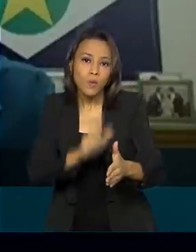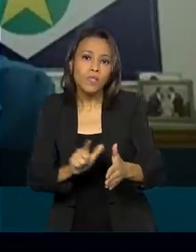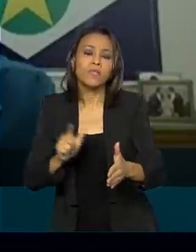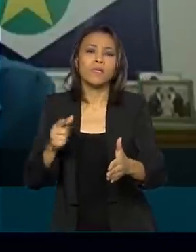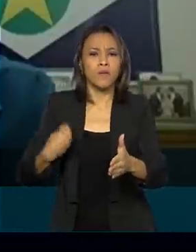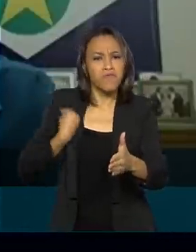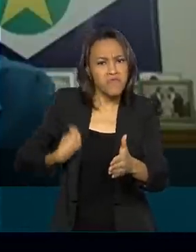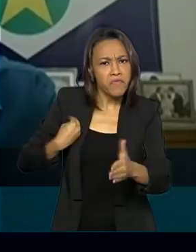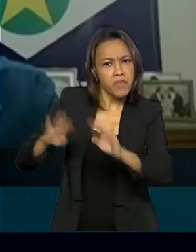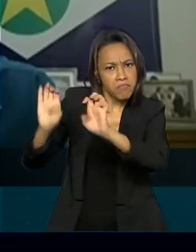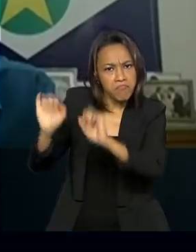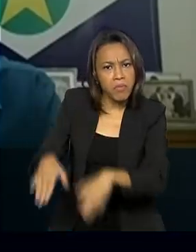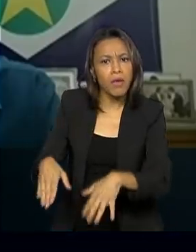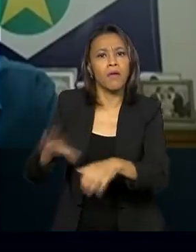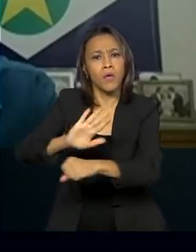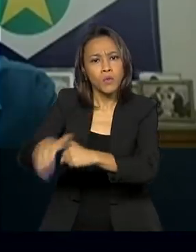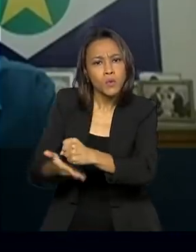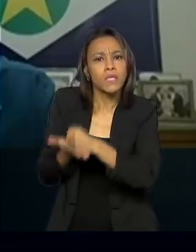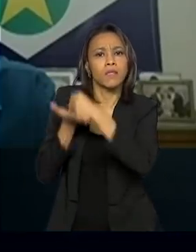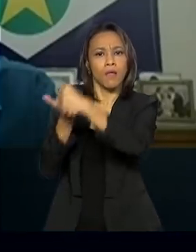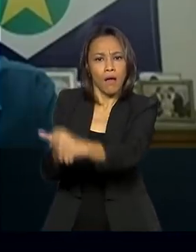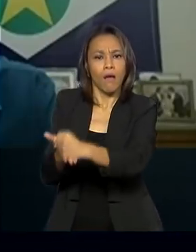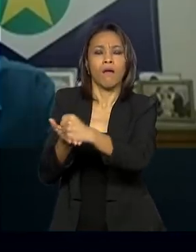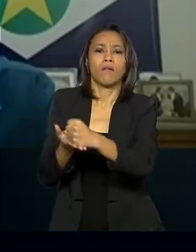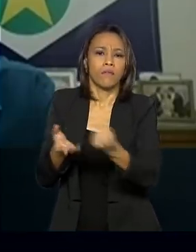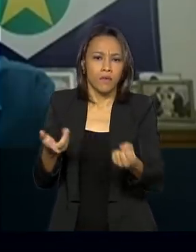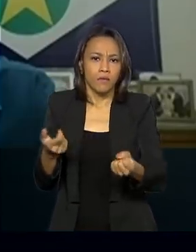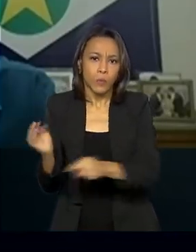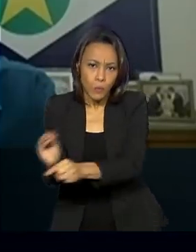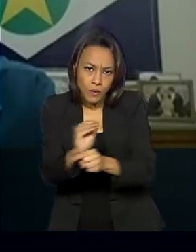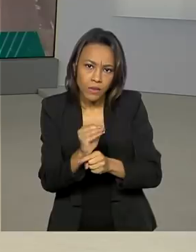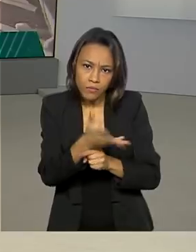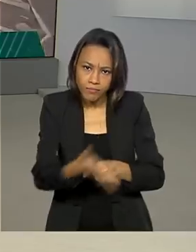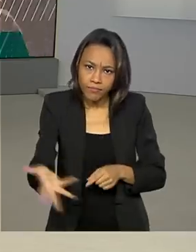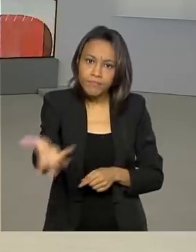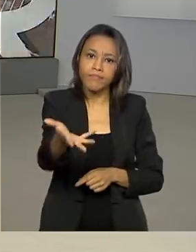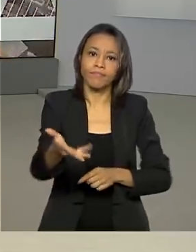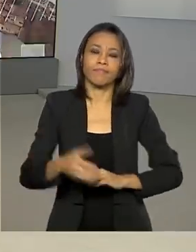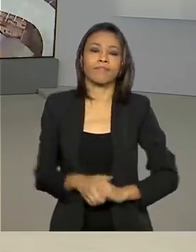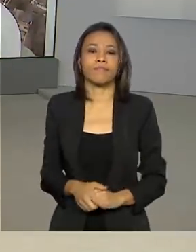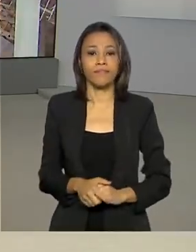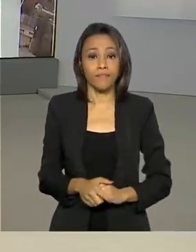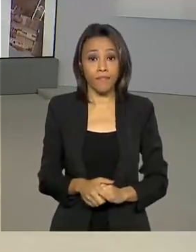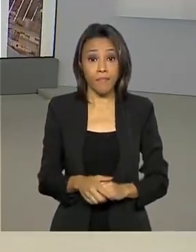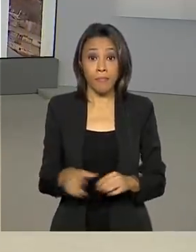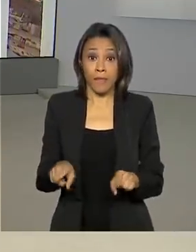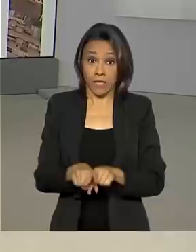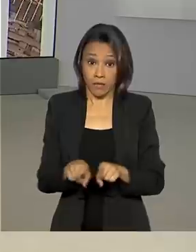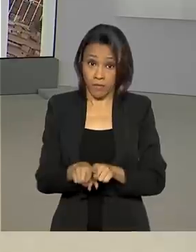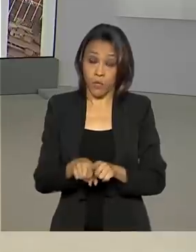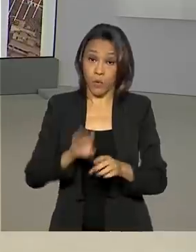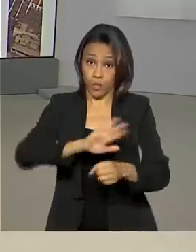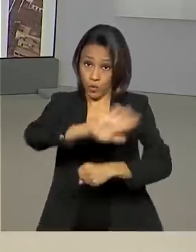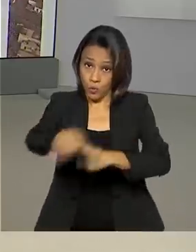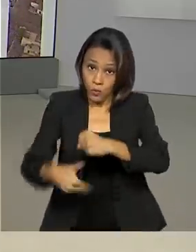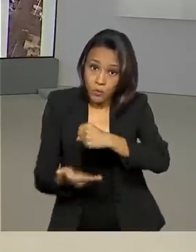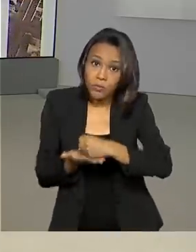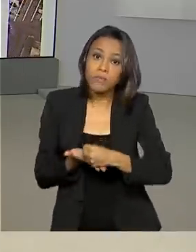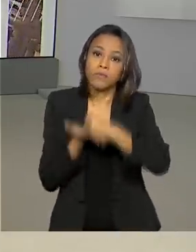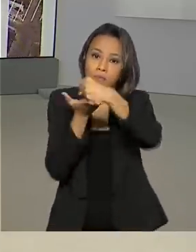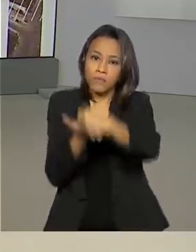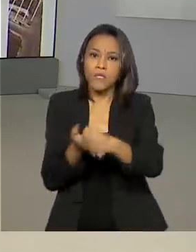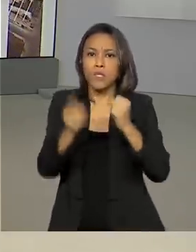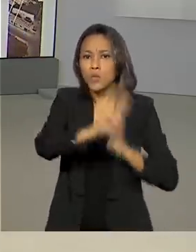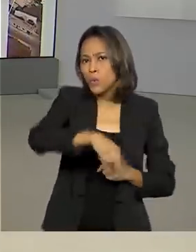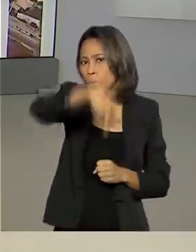sustentável com o rio e com seus afluentes. E o desenvolvimento sustentável no norte do país